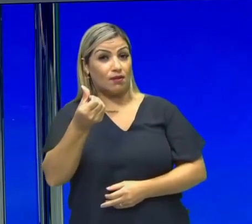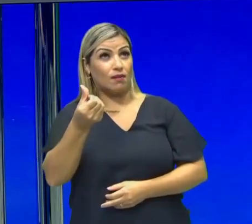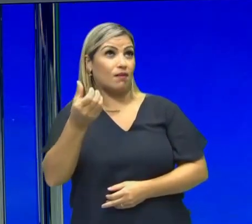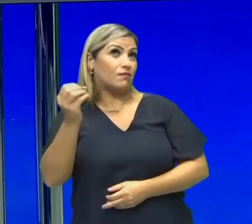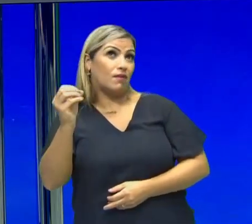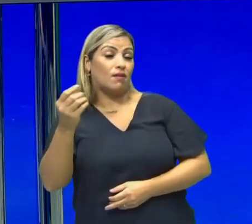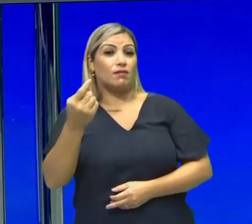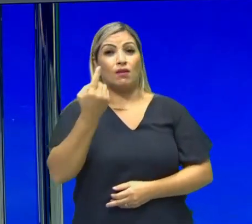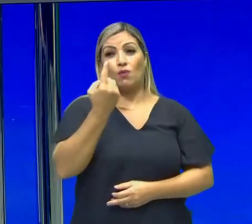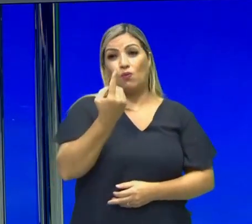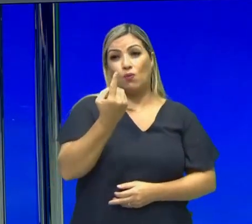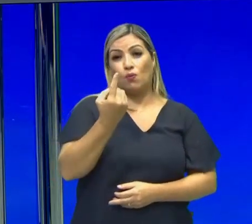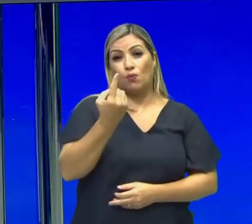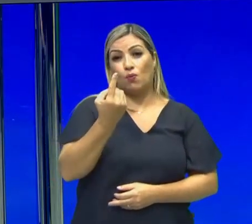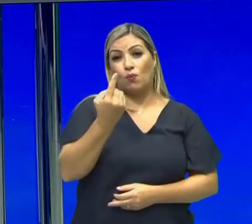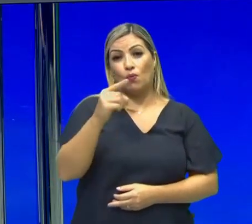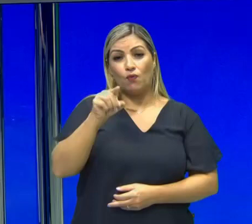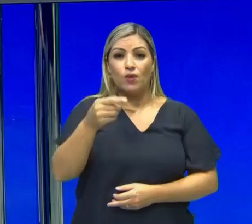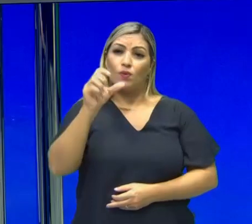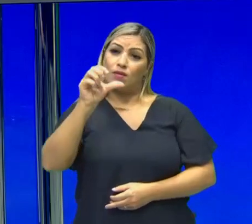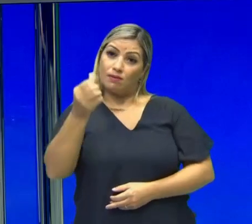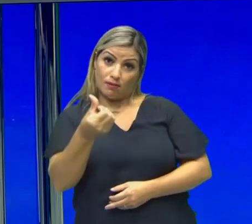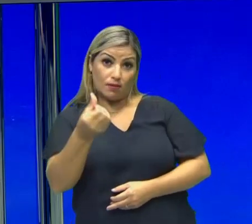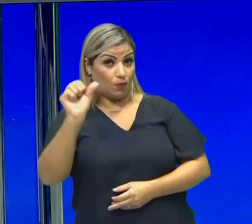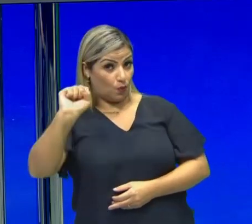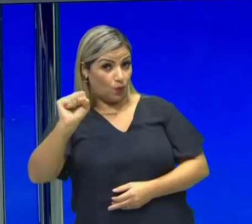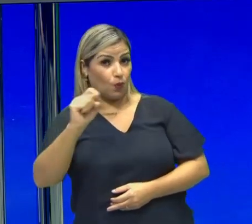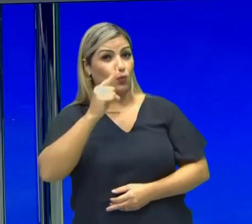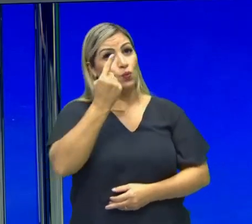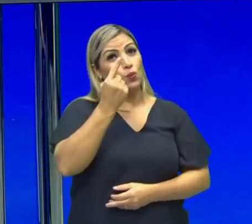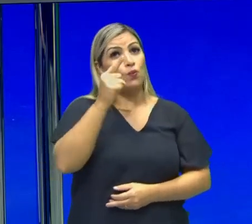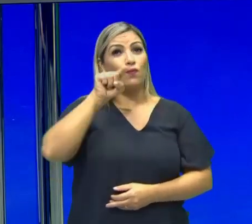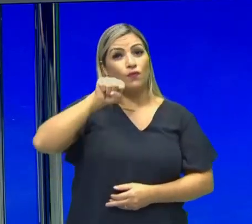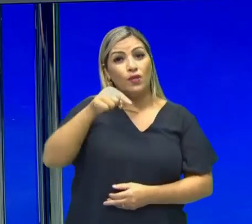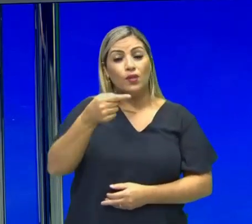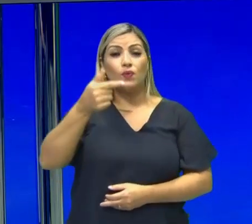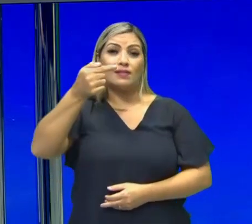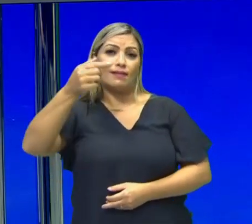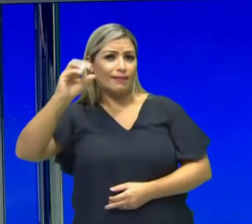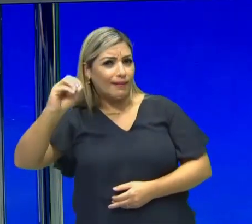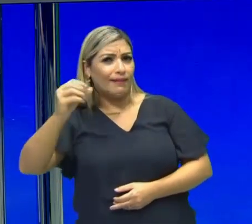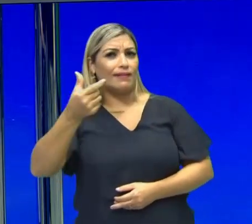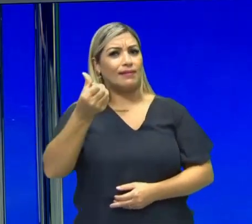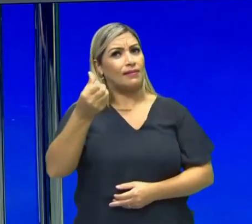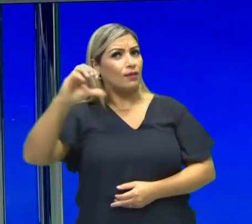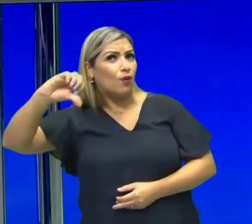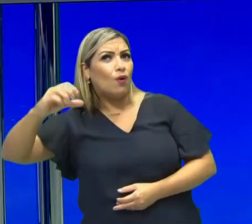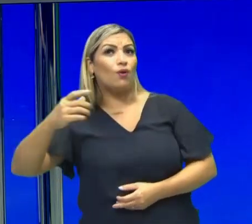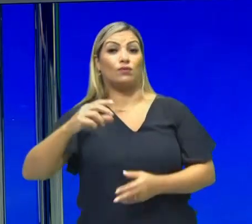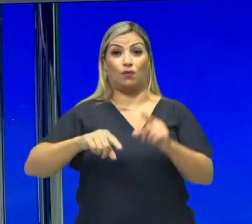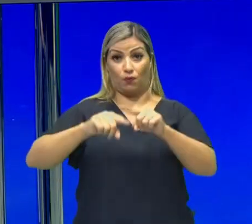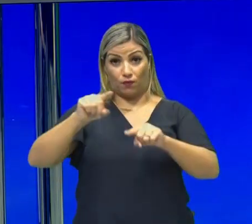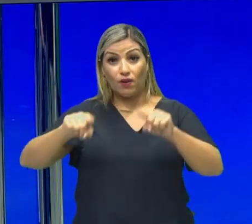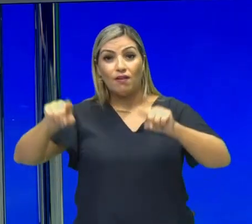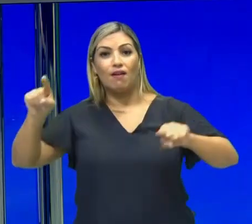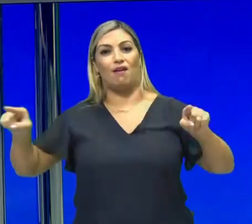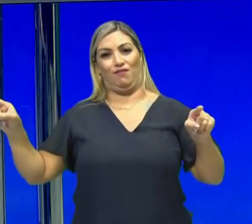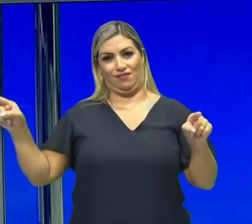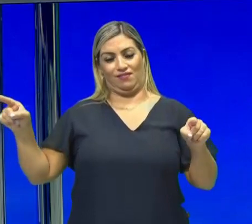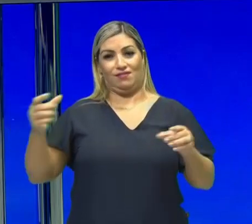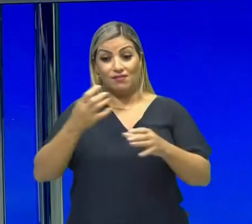,68, 1,69, 1,70, e são variáveis quantitativas.